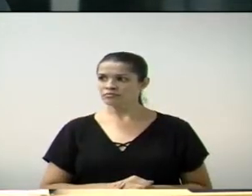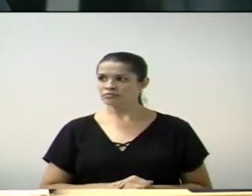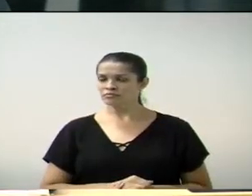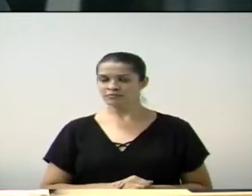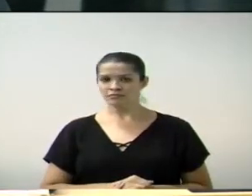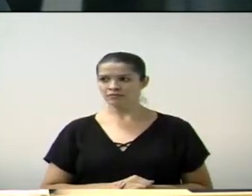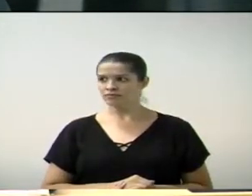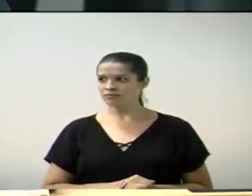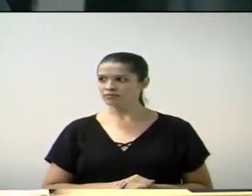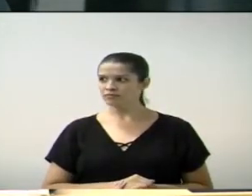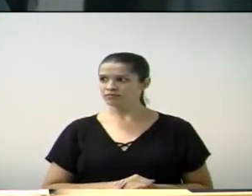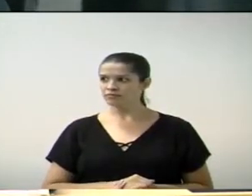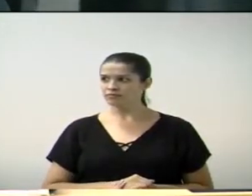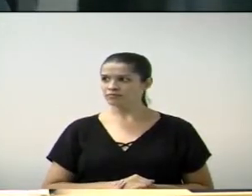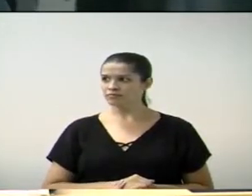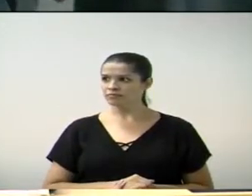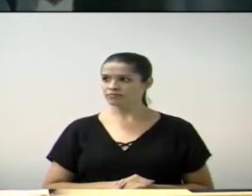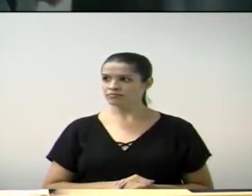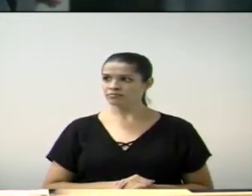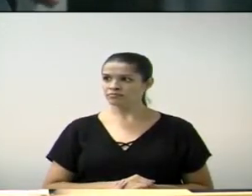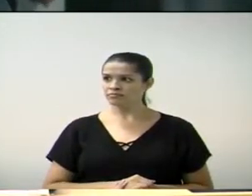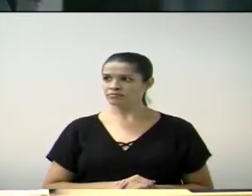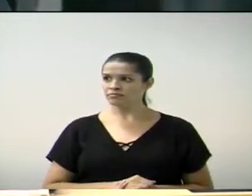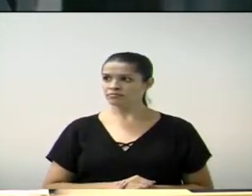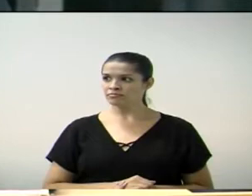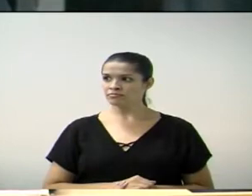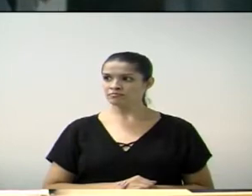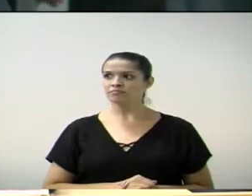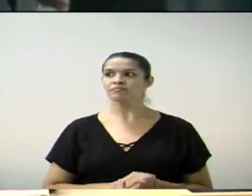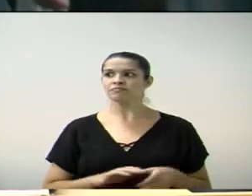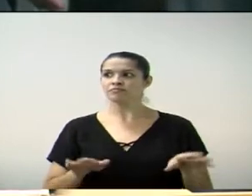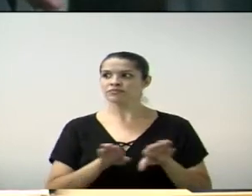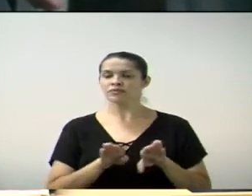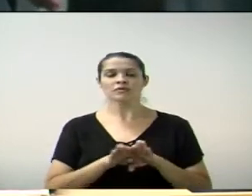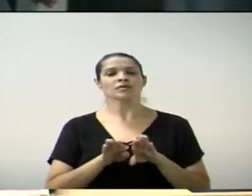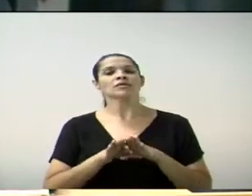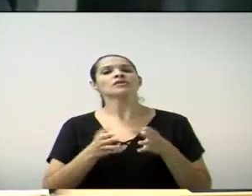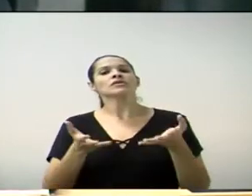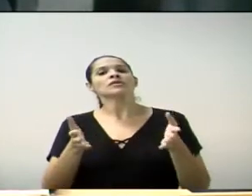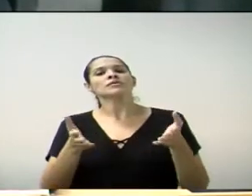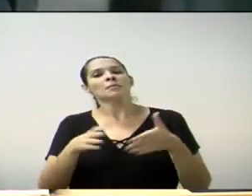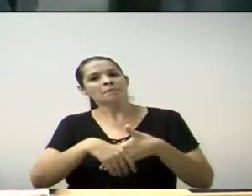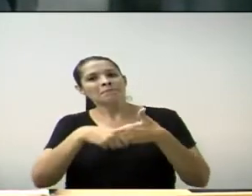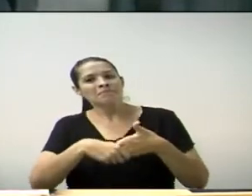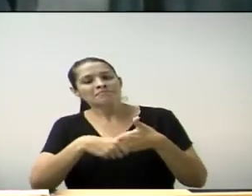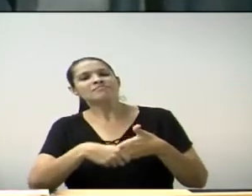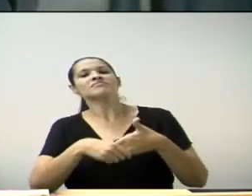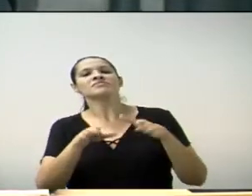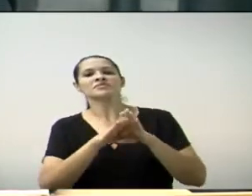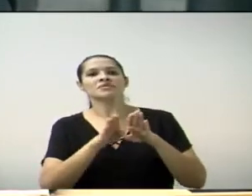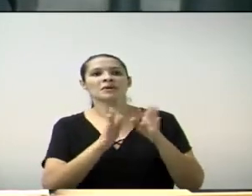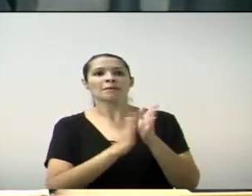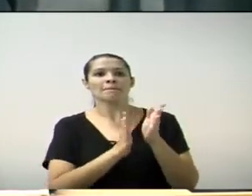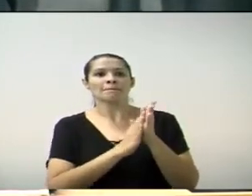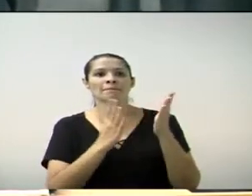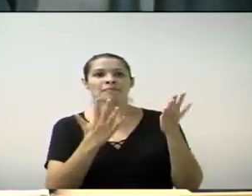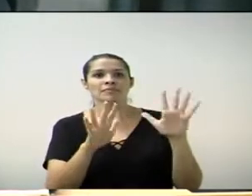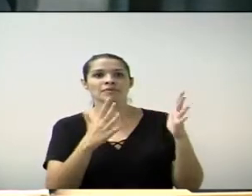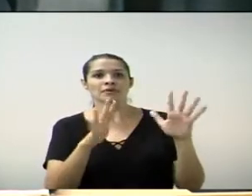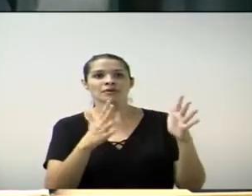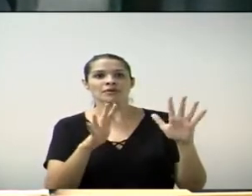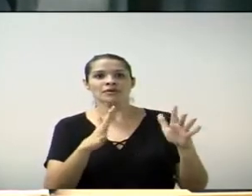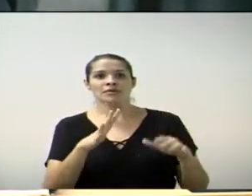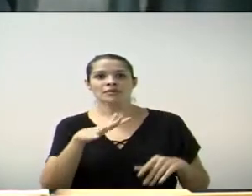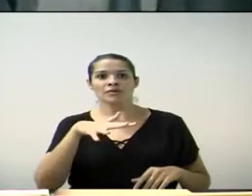E deixar também parabéns para o secretário do CEDEMA, que as obras estão quase nos